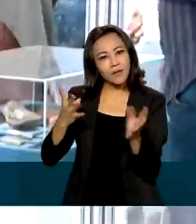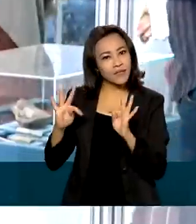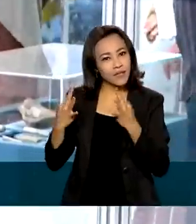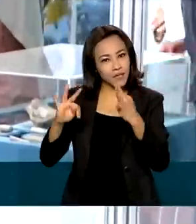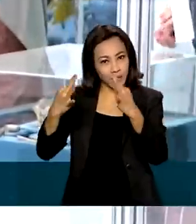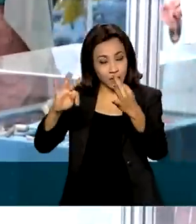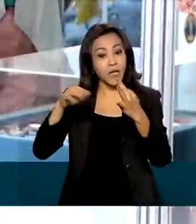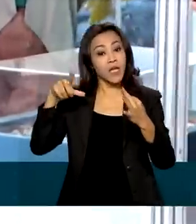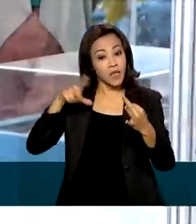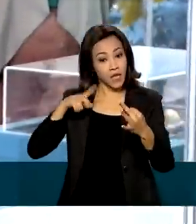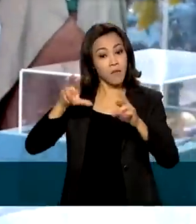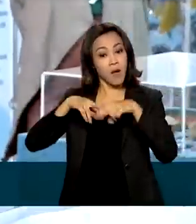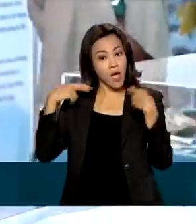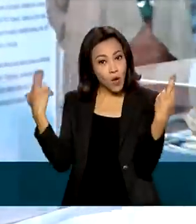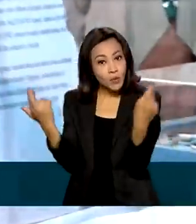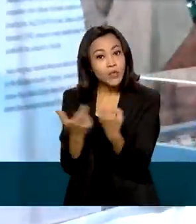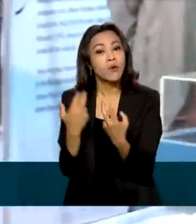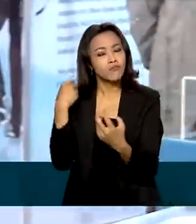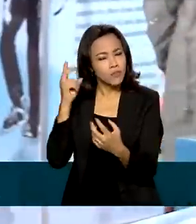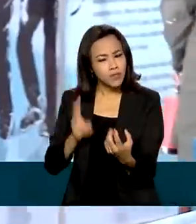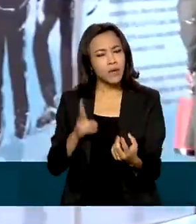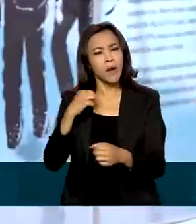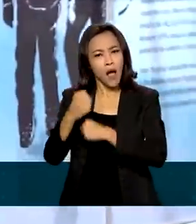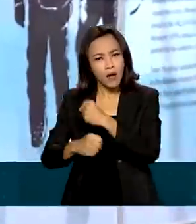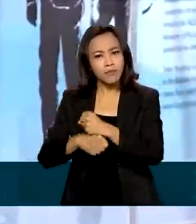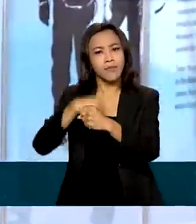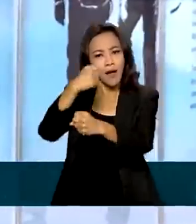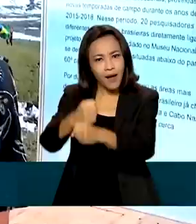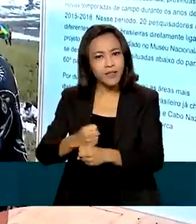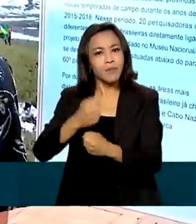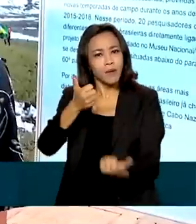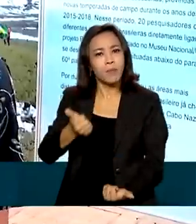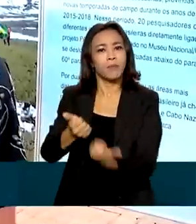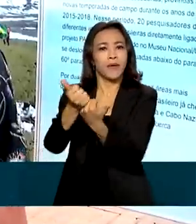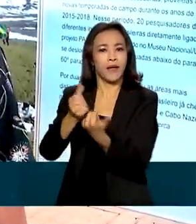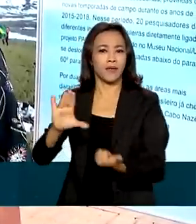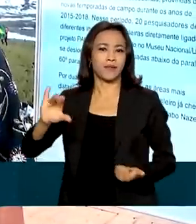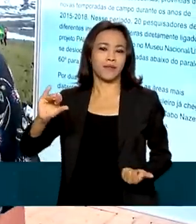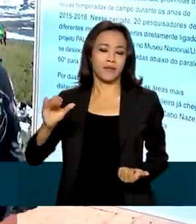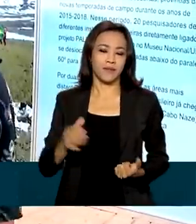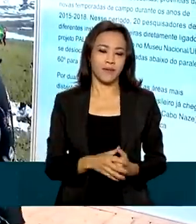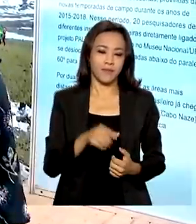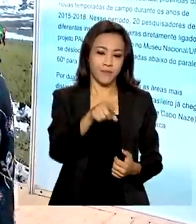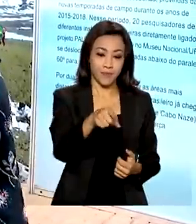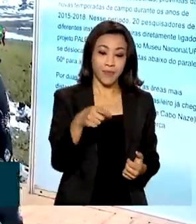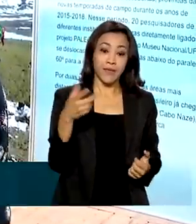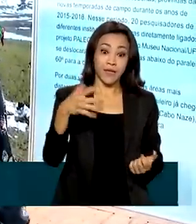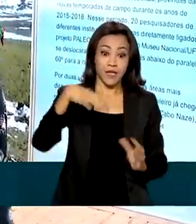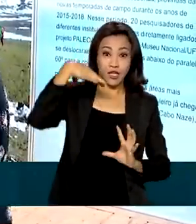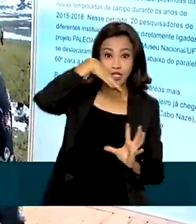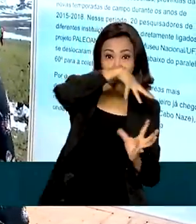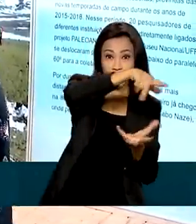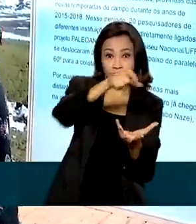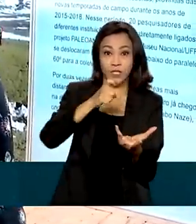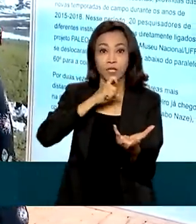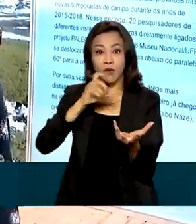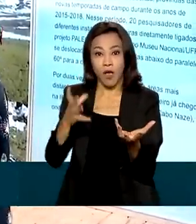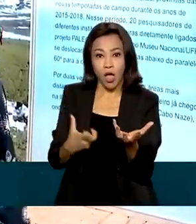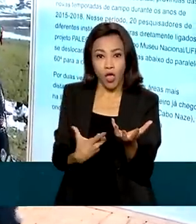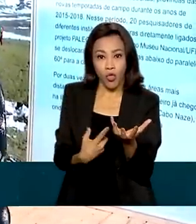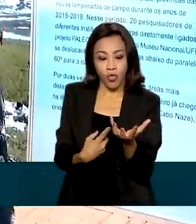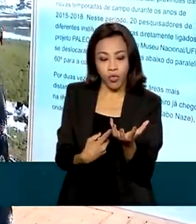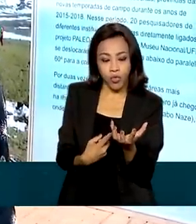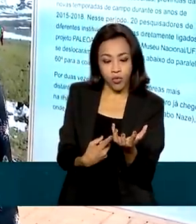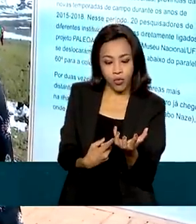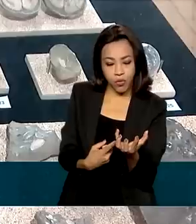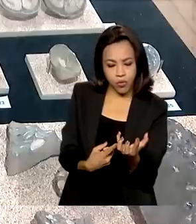reunião anual da Sociedade Brasileira para o Progresso da Ciência. Camadas de gelo de milhões de anos de idade, então é bem provável que